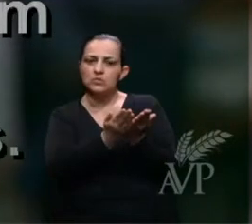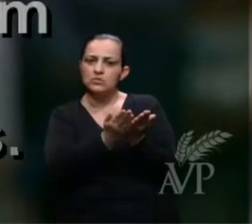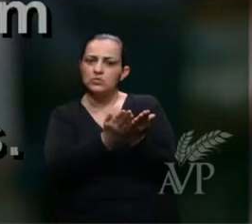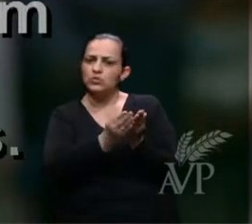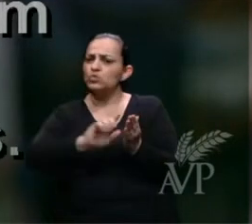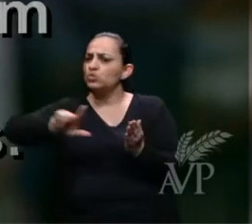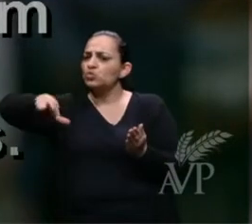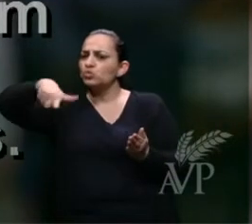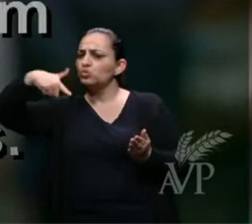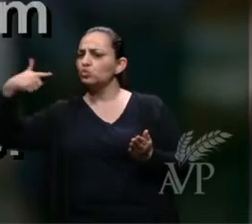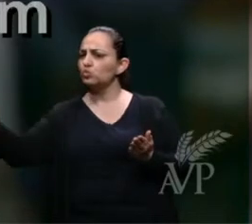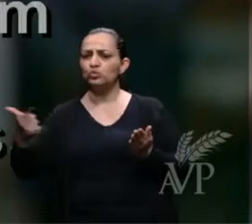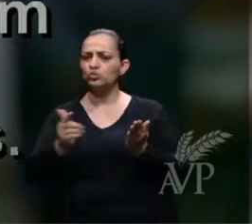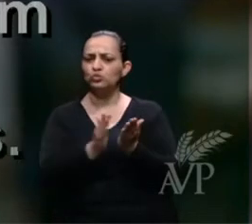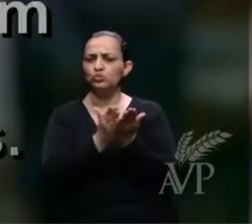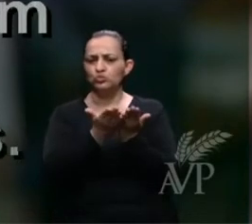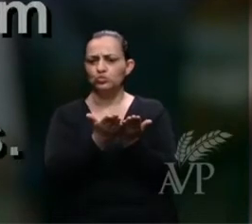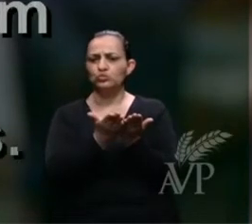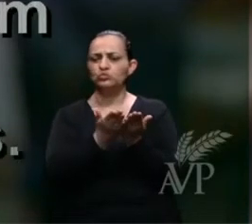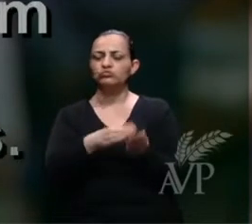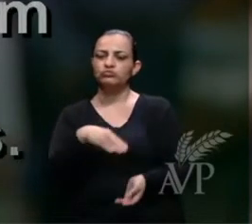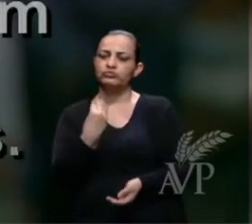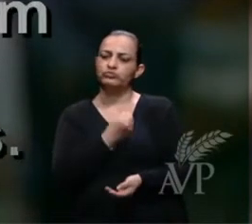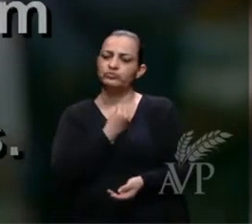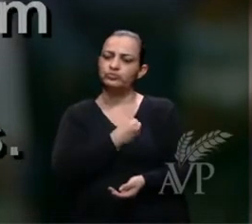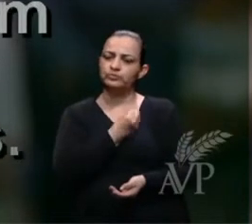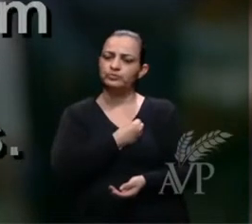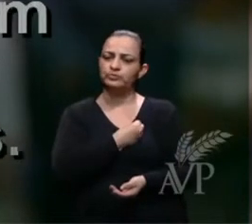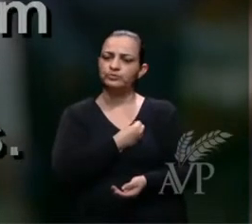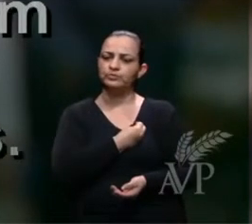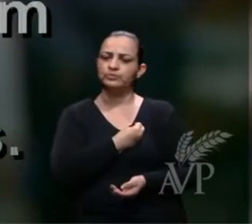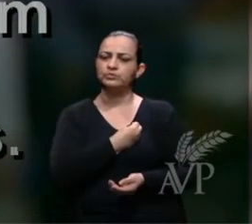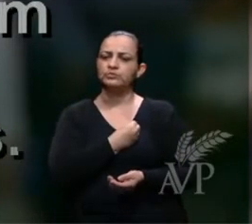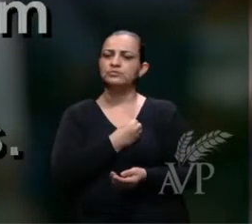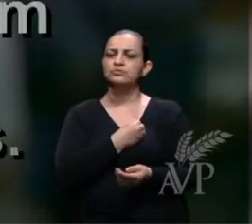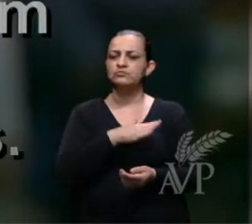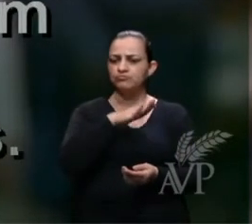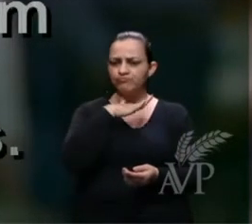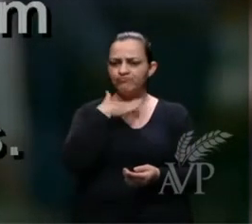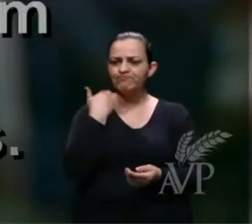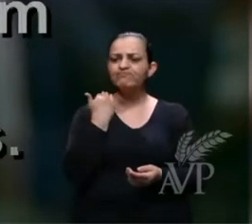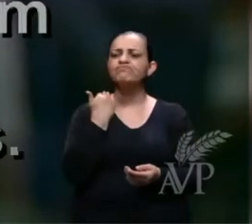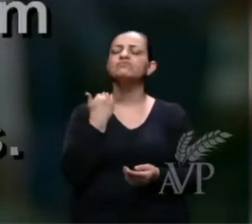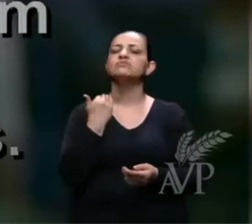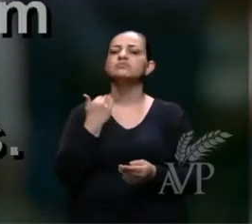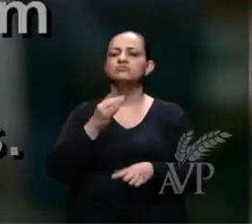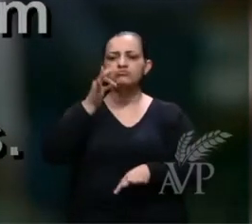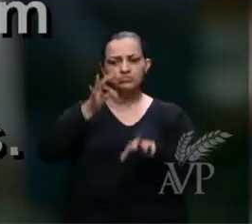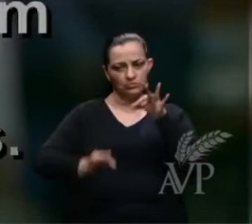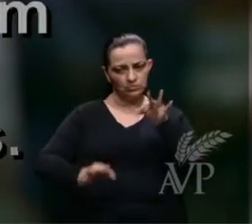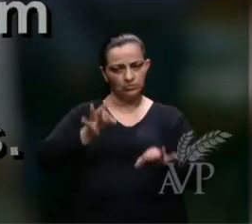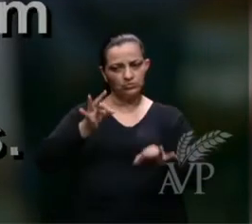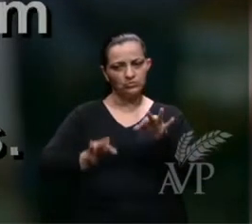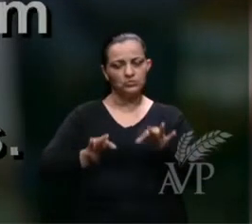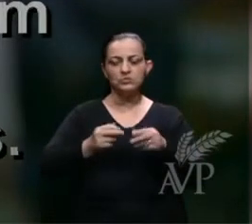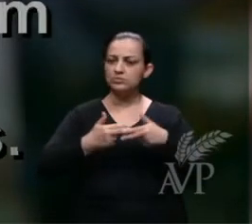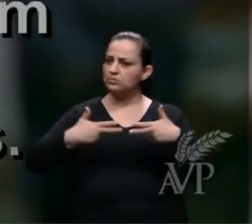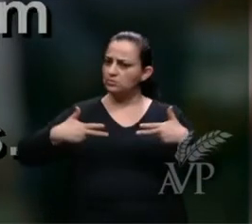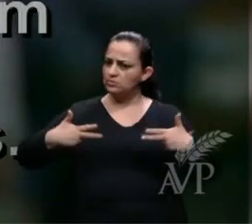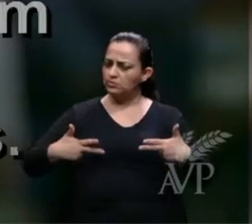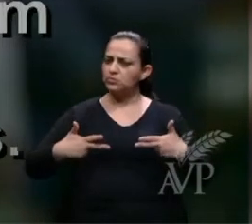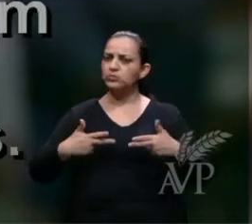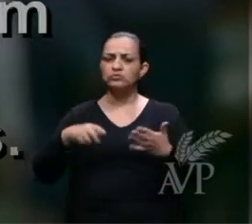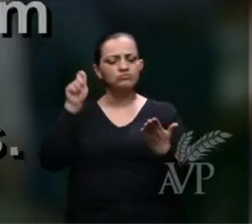-se outro livro, que é o da vida, e os mortos foram julgados pelas coisas que